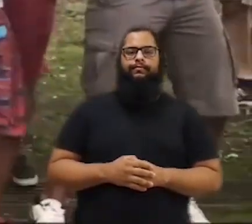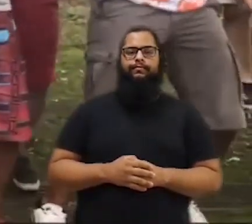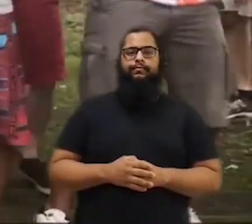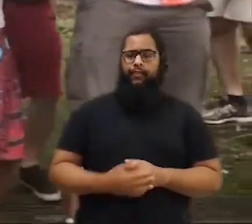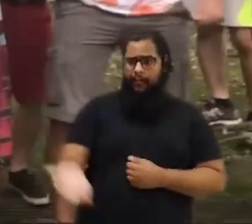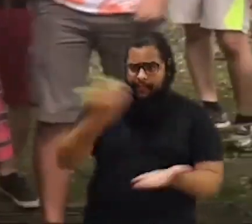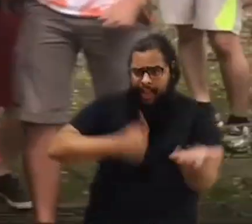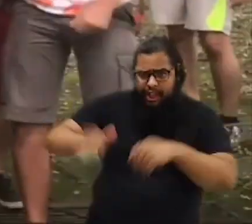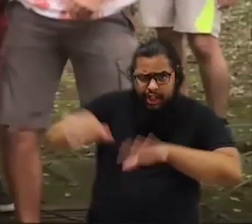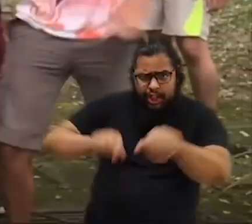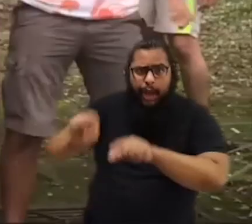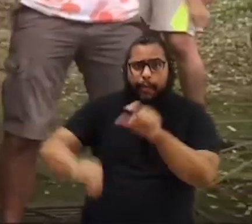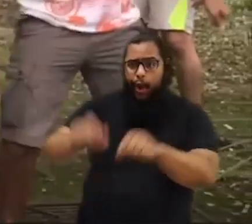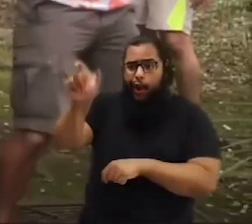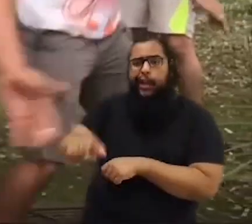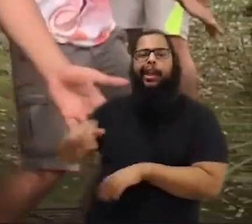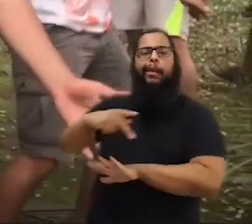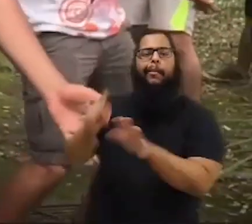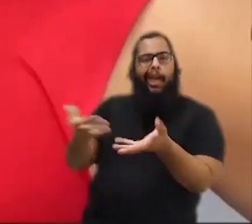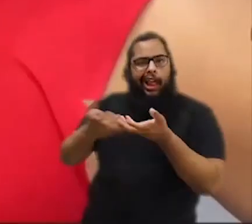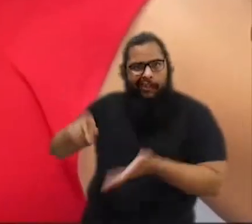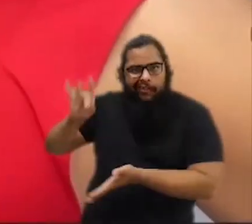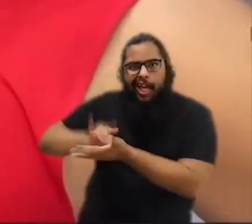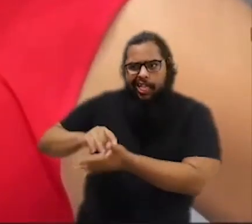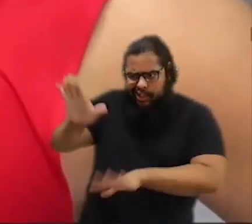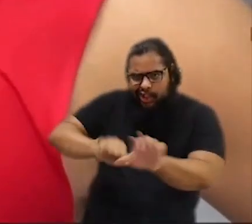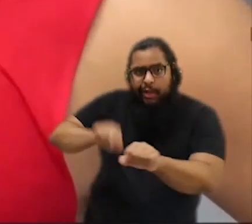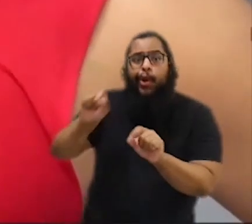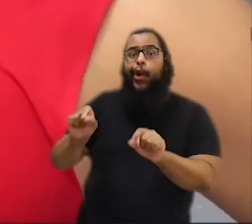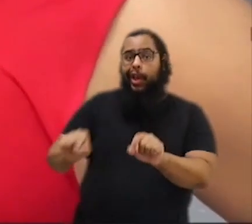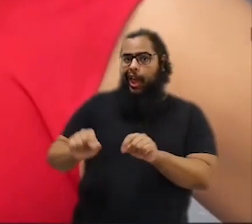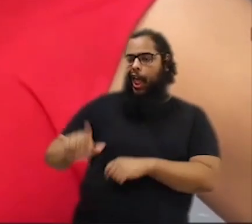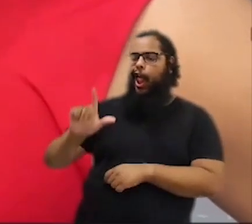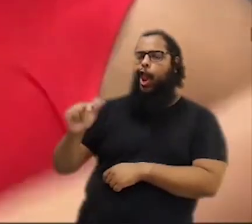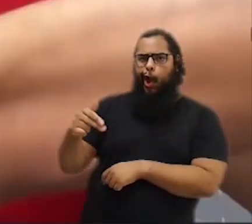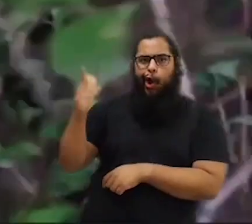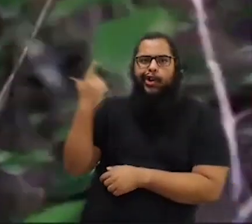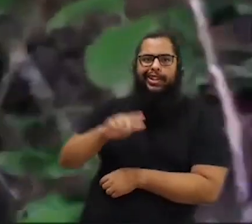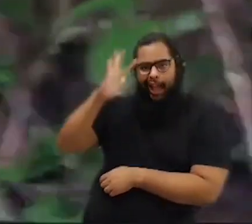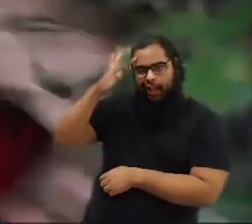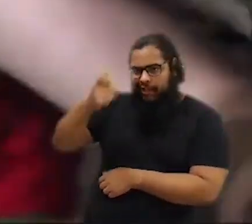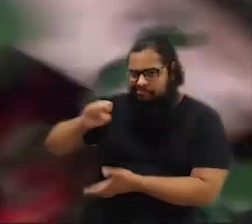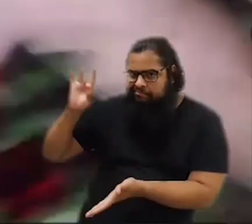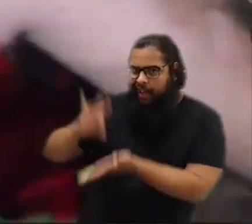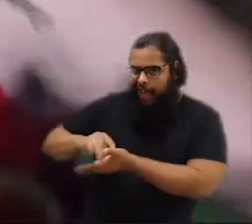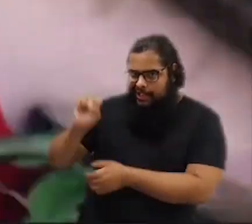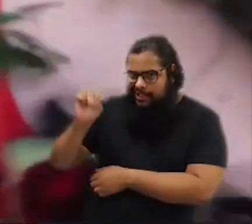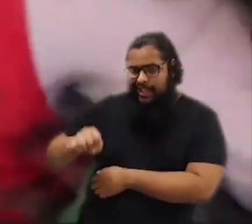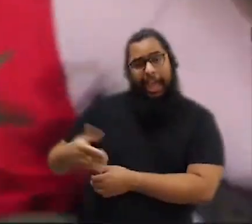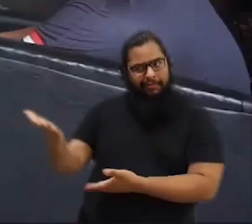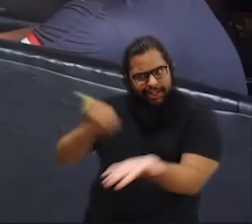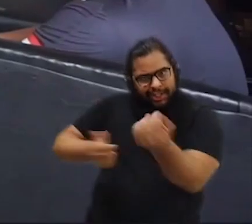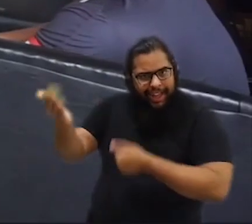Chama, chama que a Poli quer. Chama, chama que o London dá jeito. Chama que é bom,